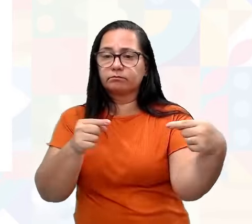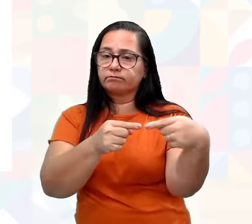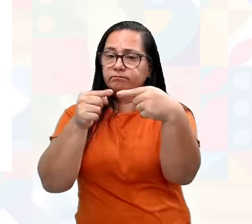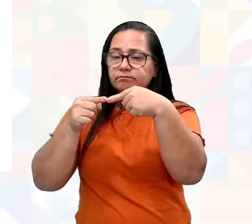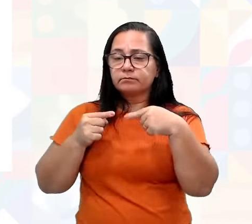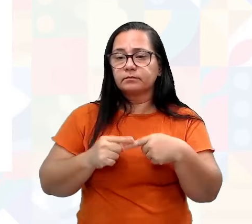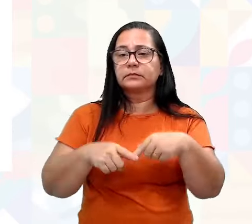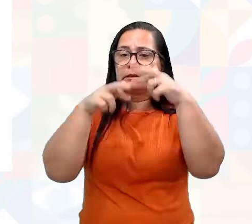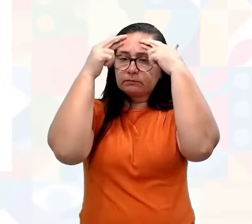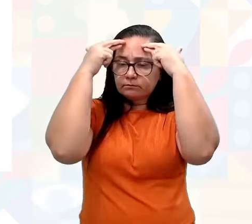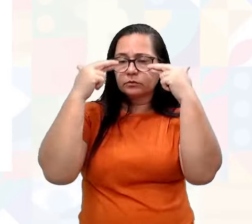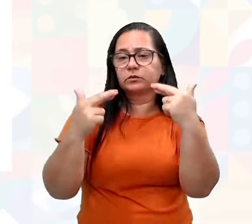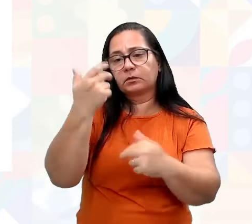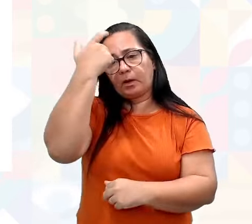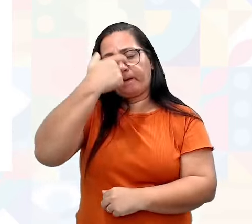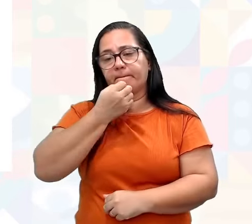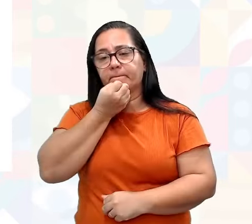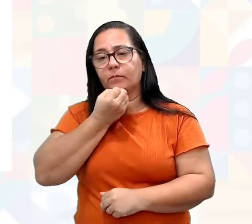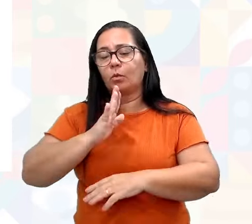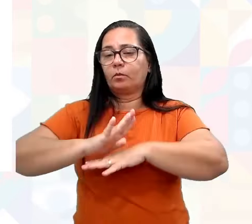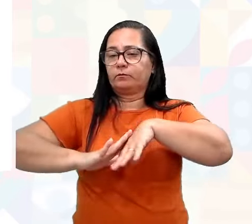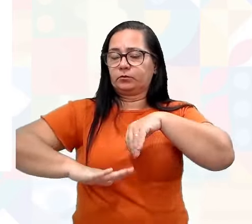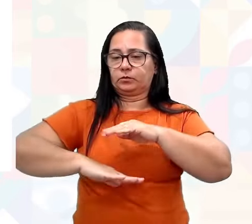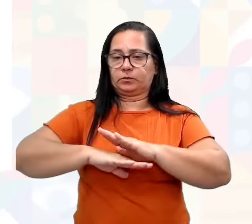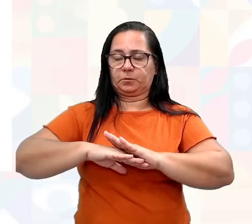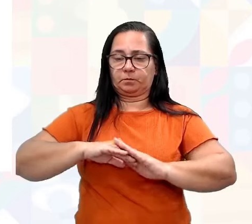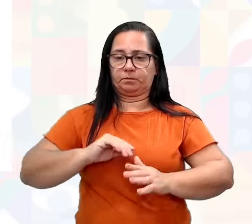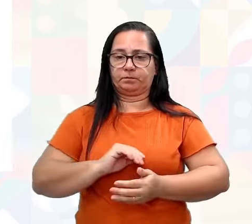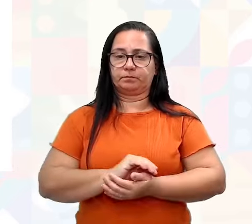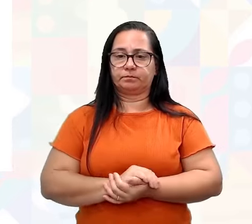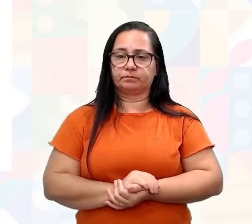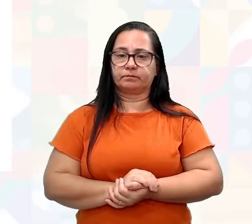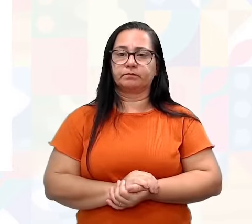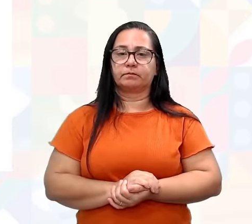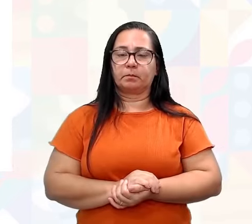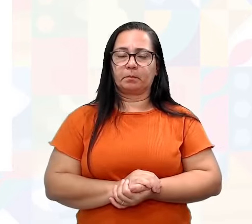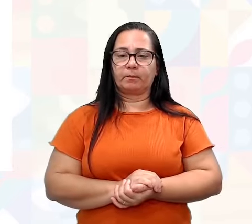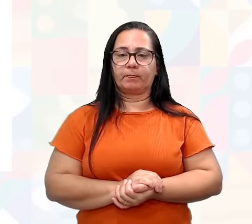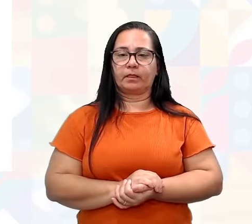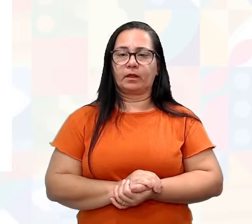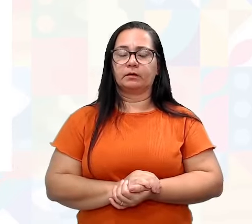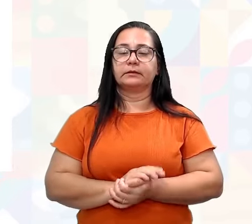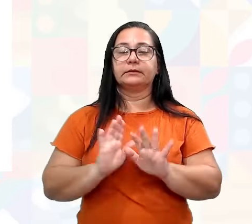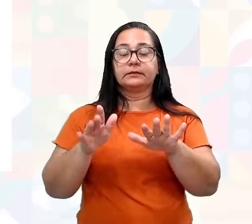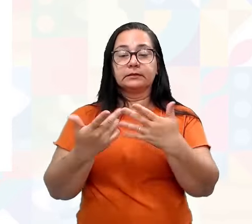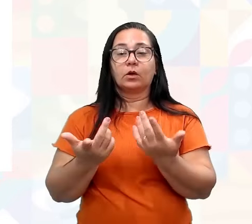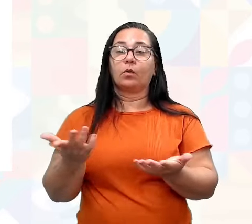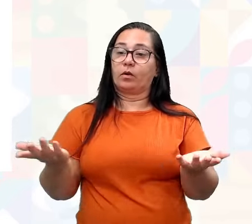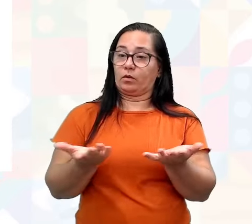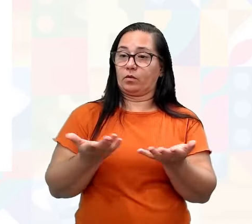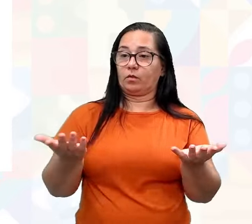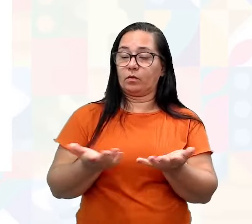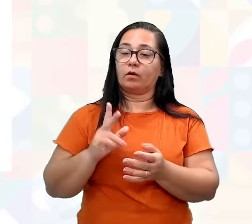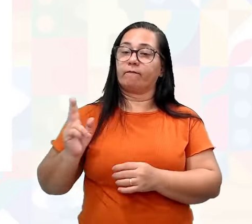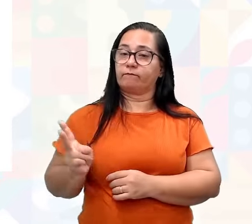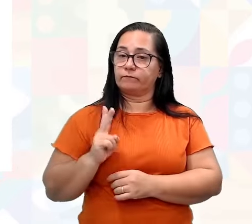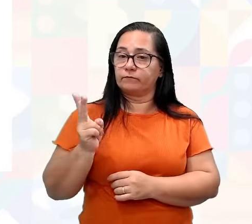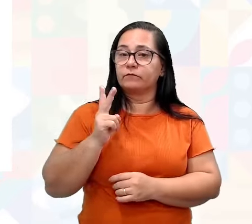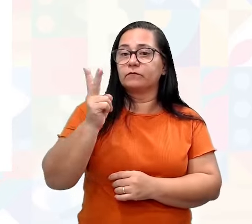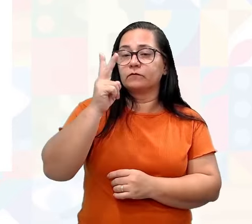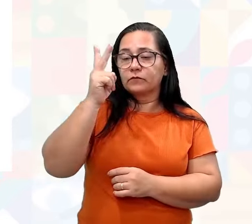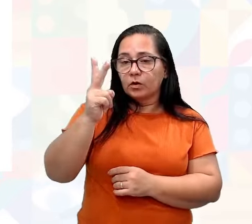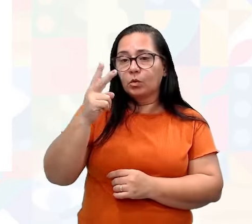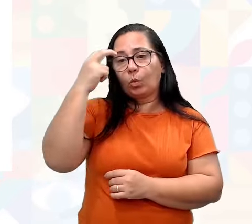nisso aí, para ser um bom profissional. Vamos dar continuidade. Daí, temos agora valores